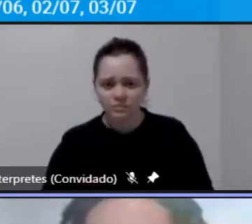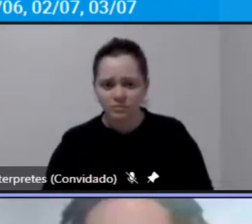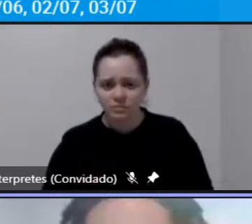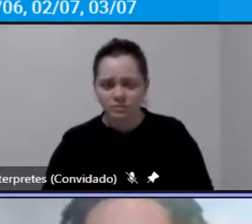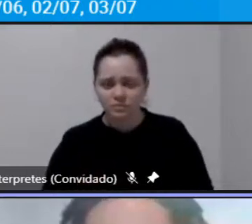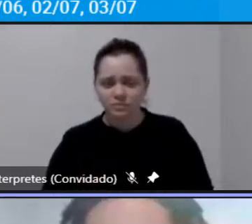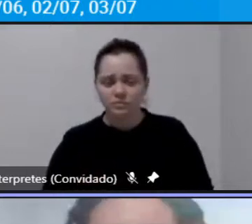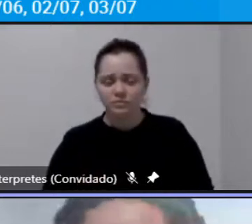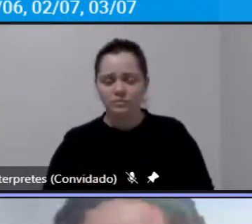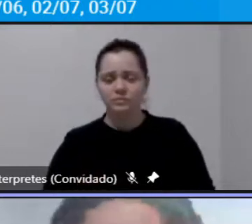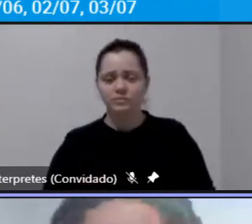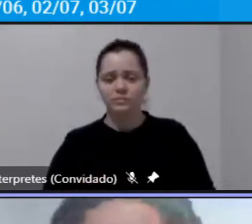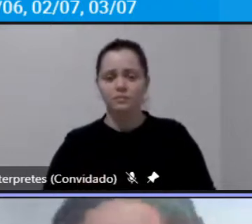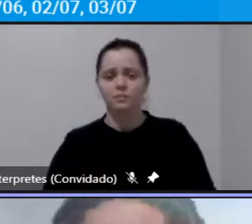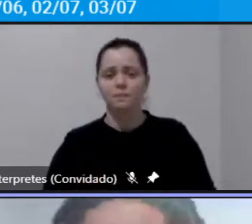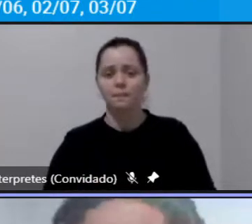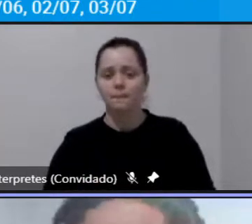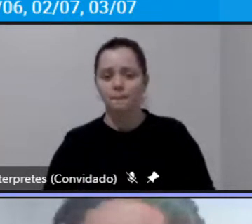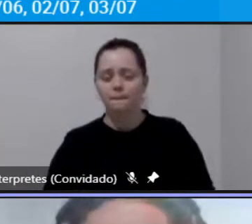elevado pode passar